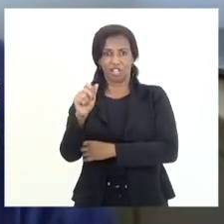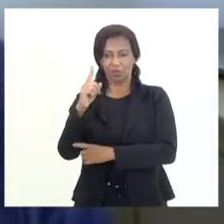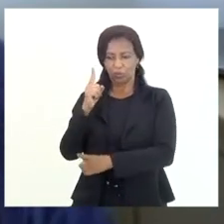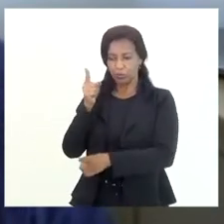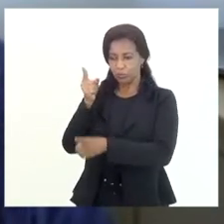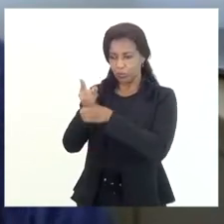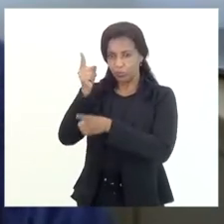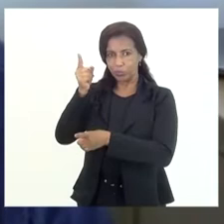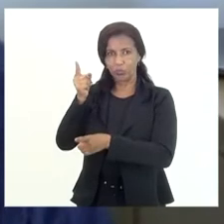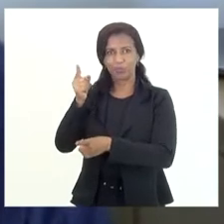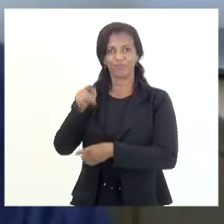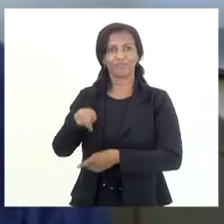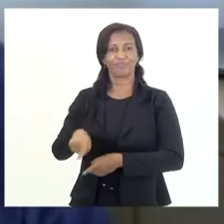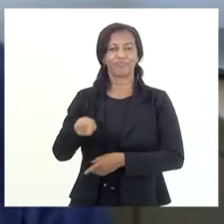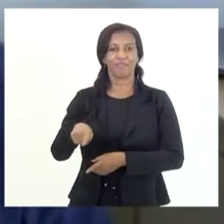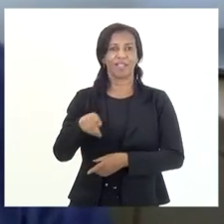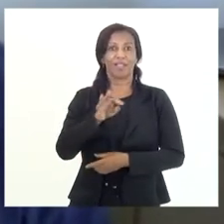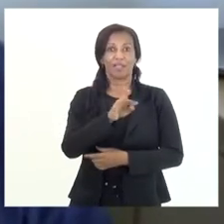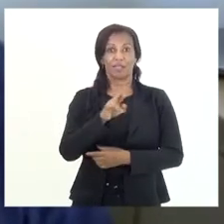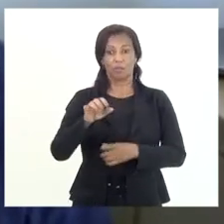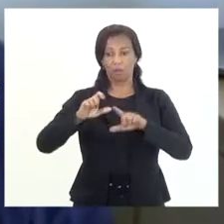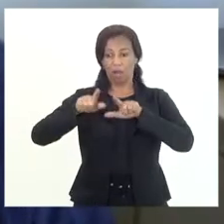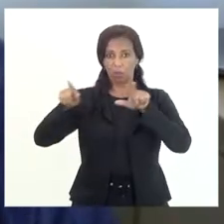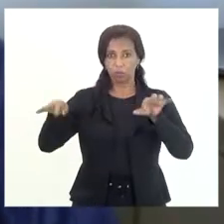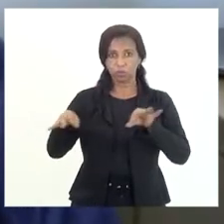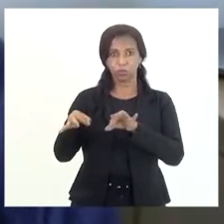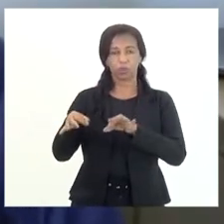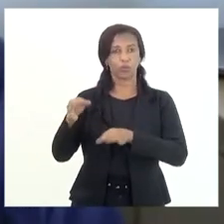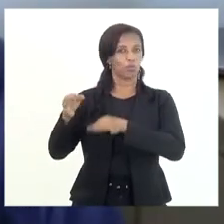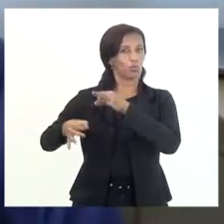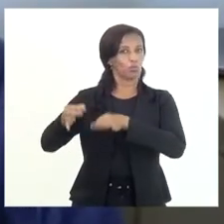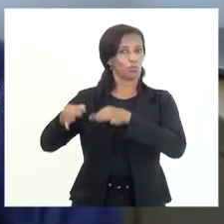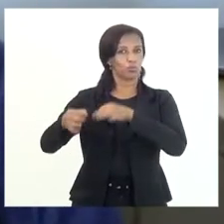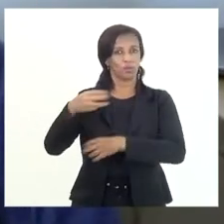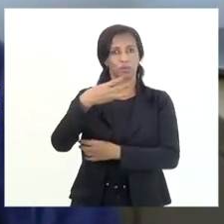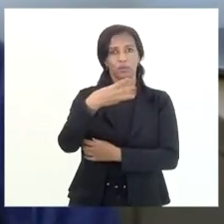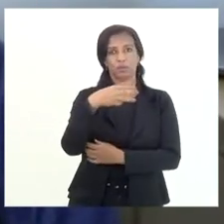é a afirmação do tribunal que 38